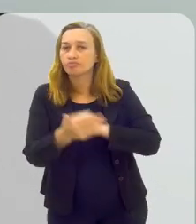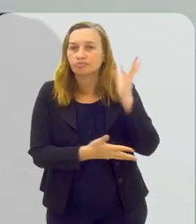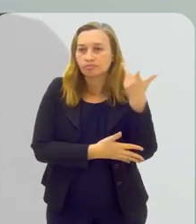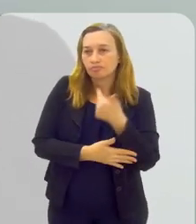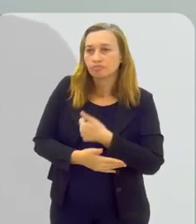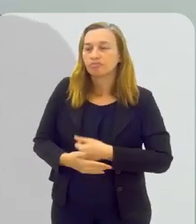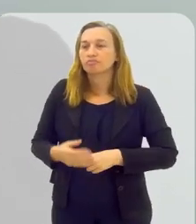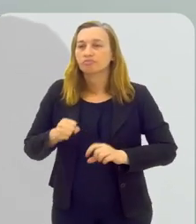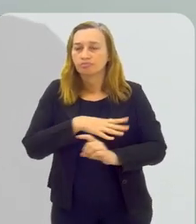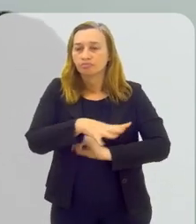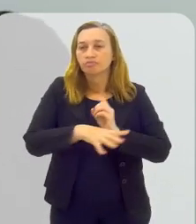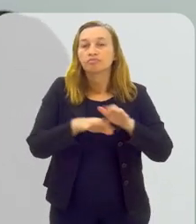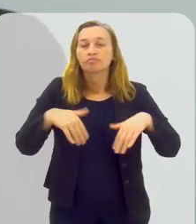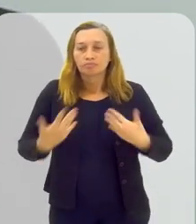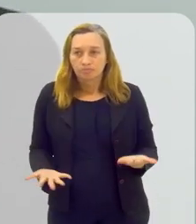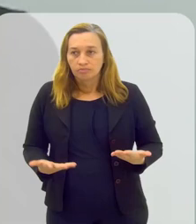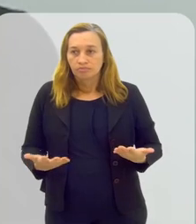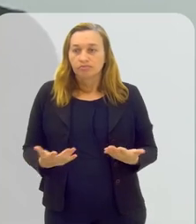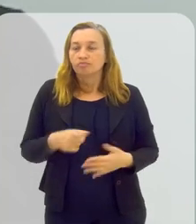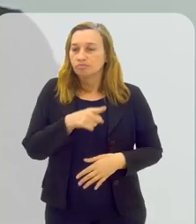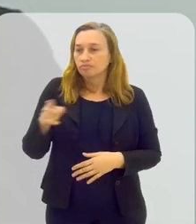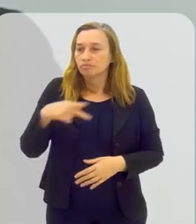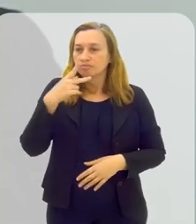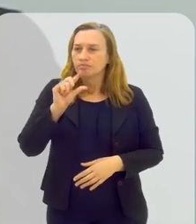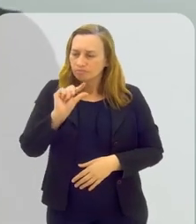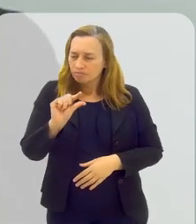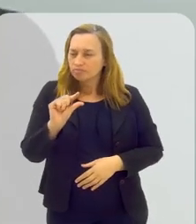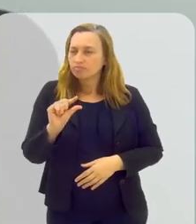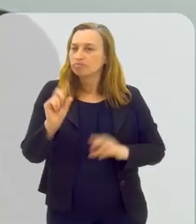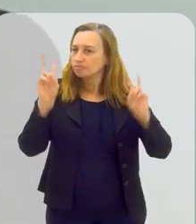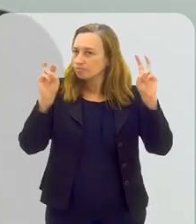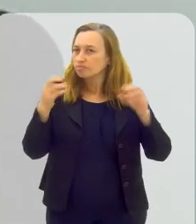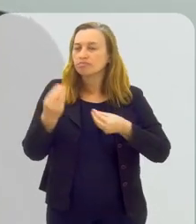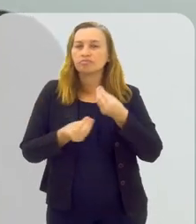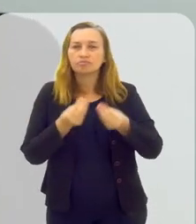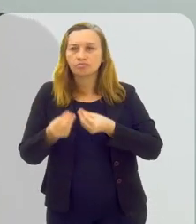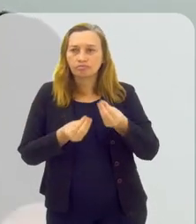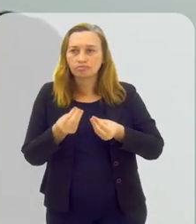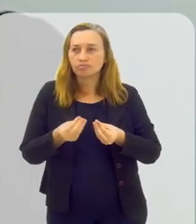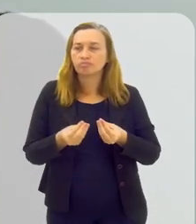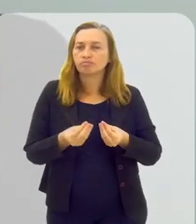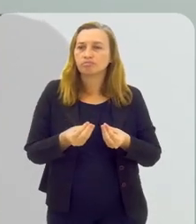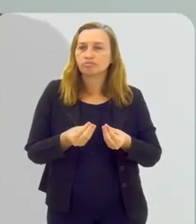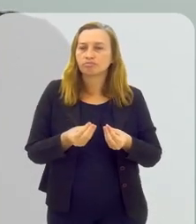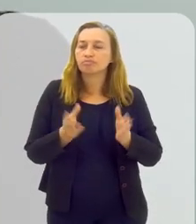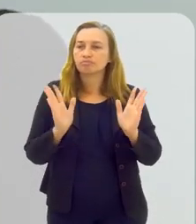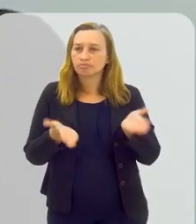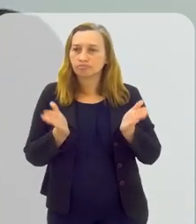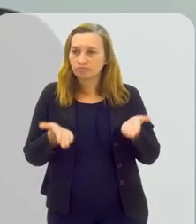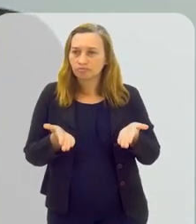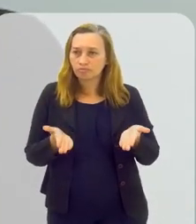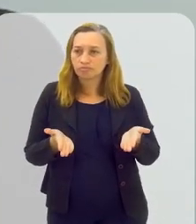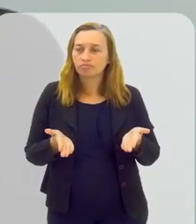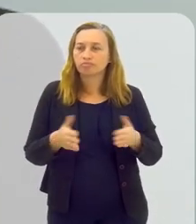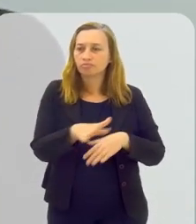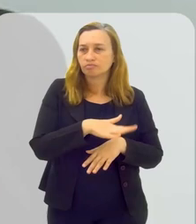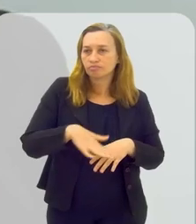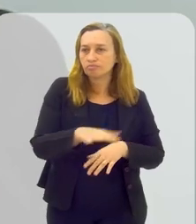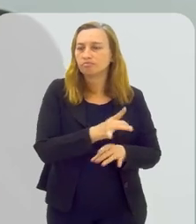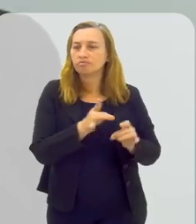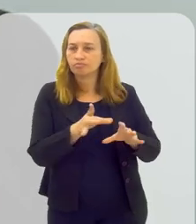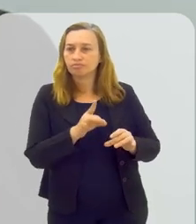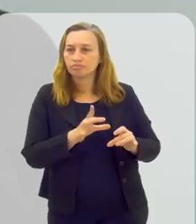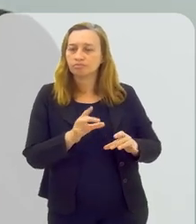meio ambiente e com o social. Então, eu queria que você falasse também um pouquinho disso. De que forma essas tendências, que hoje são tendências de